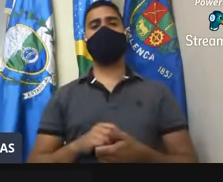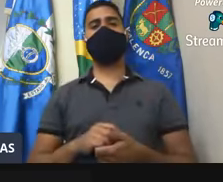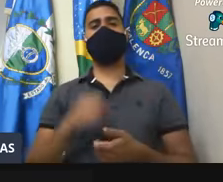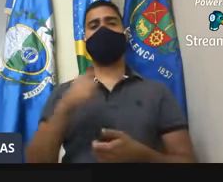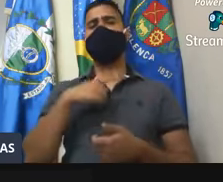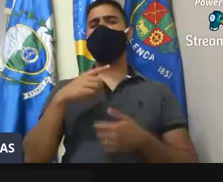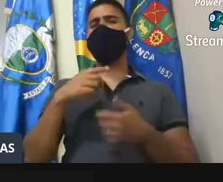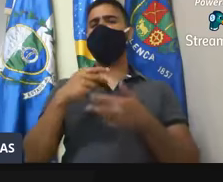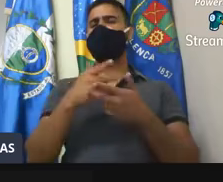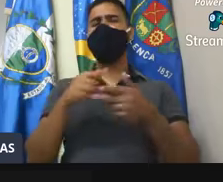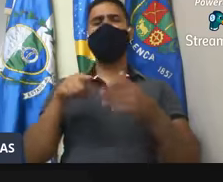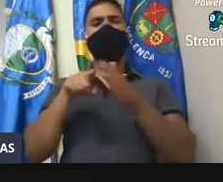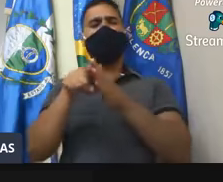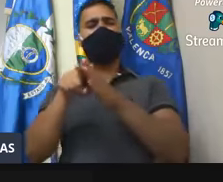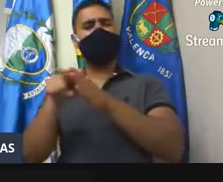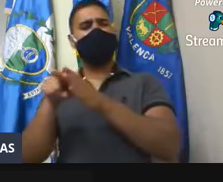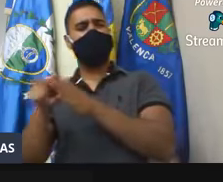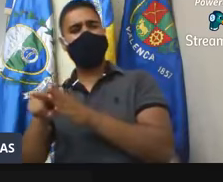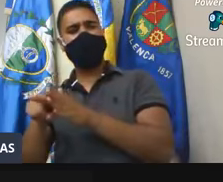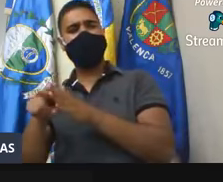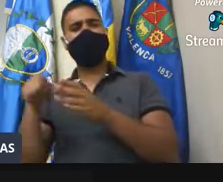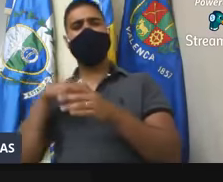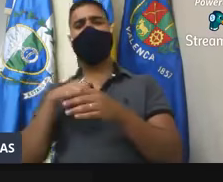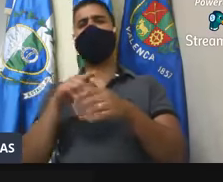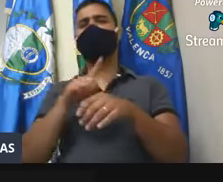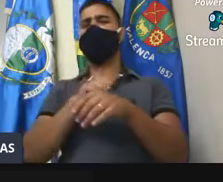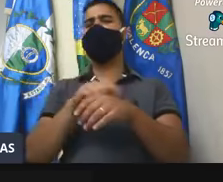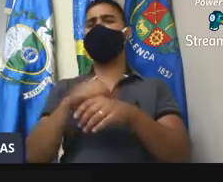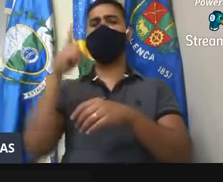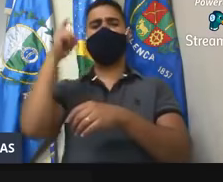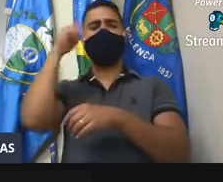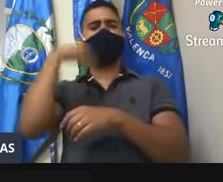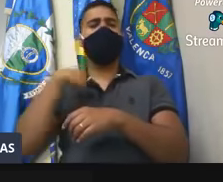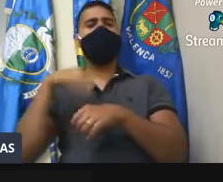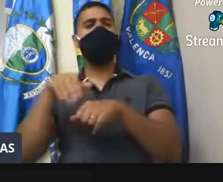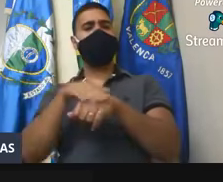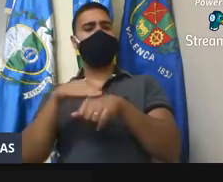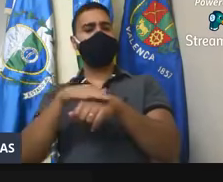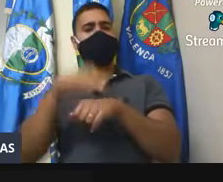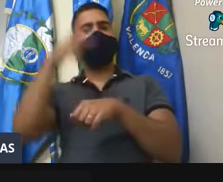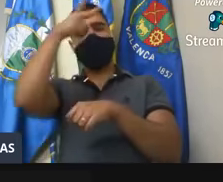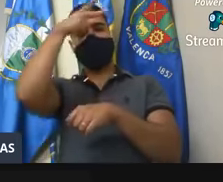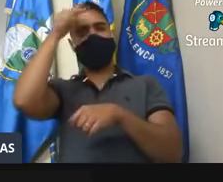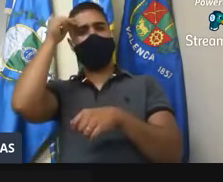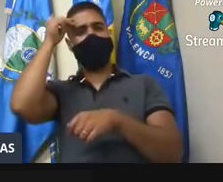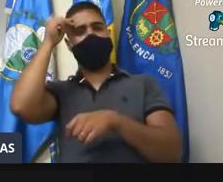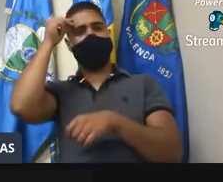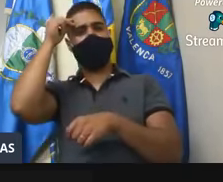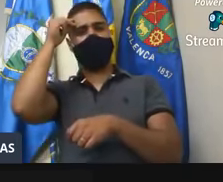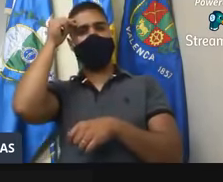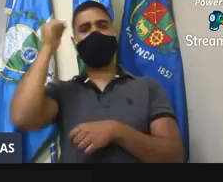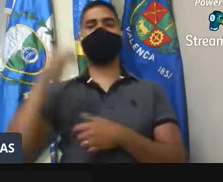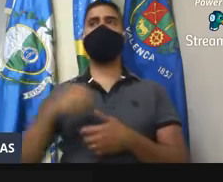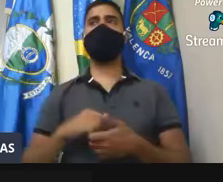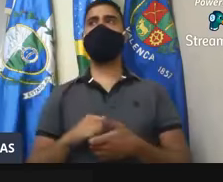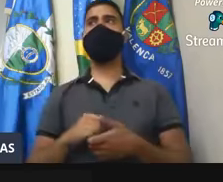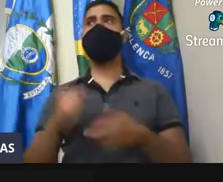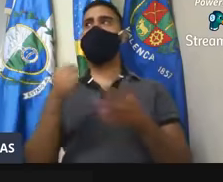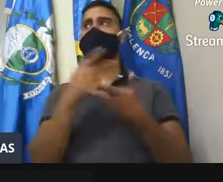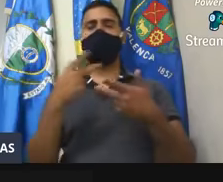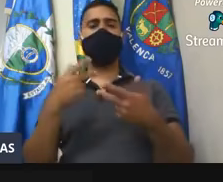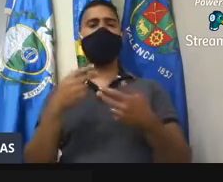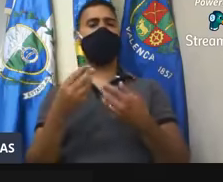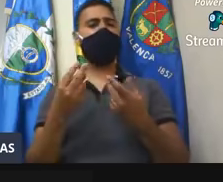consulta. Estamos vivendo tempos difíceis lá no município. Conversei com o prefeito lá na prefeitura das demandas, e são